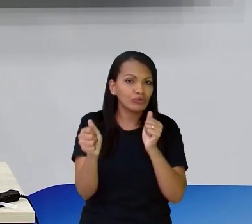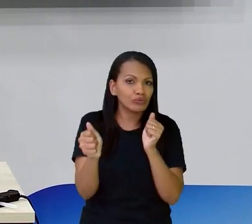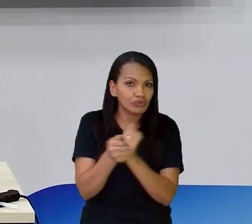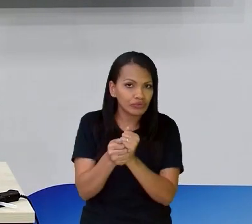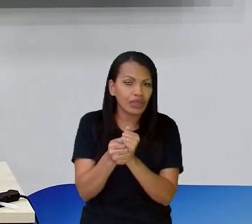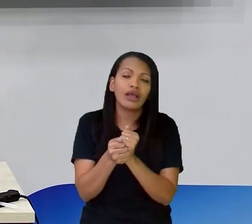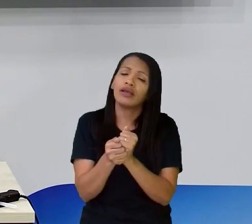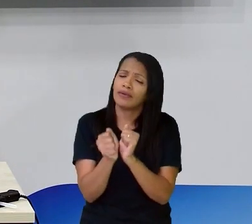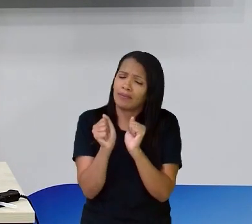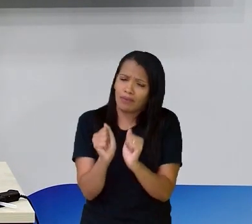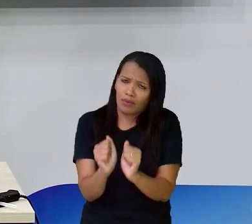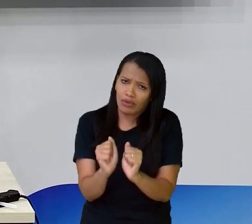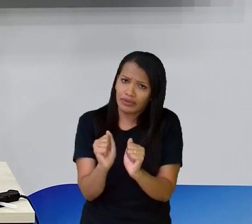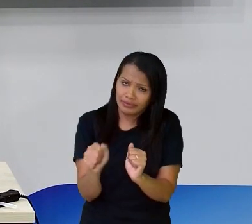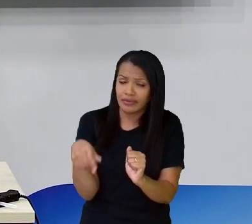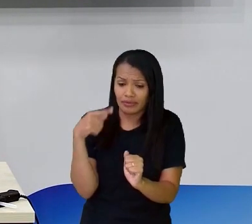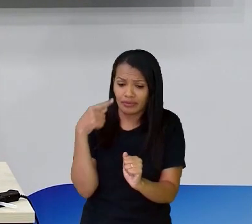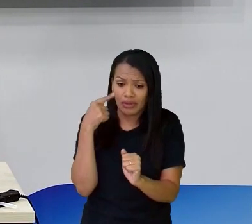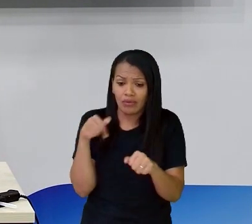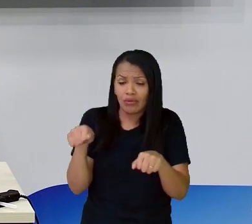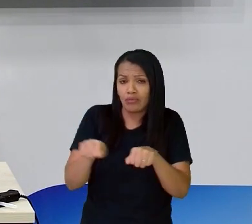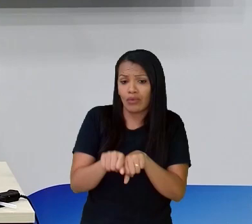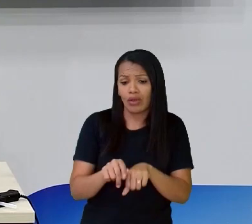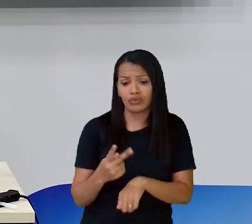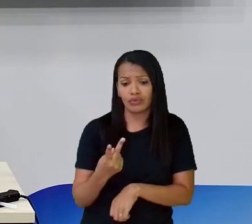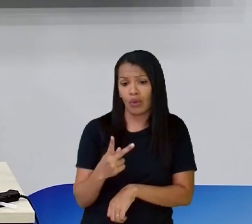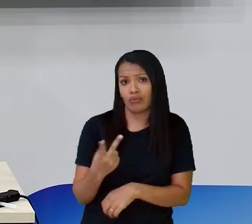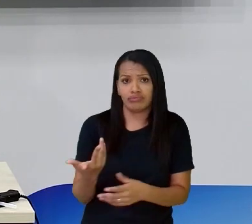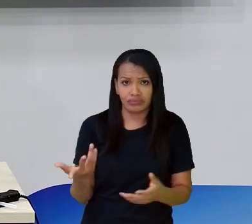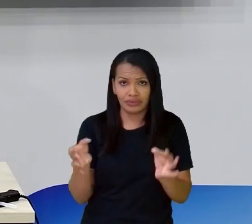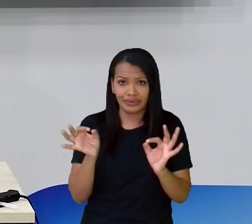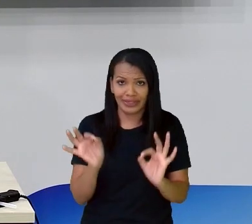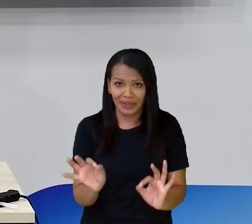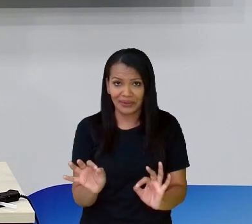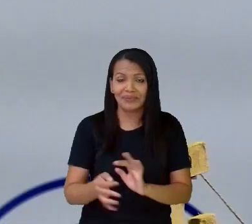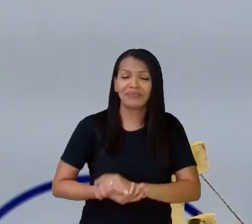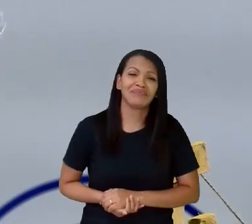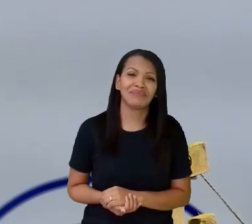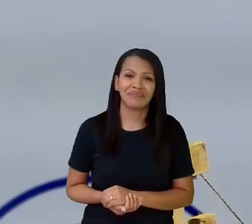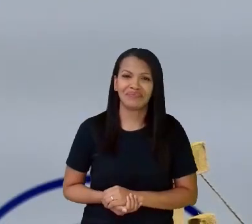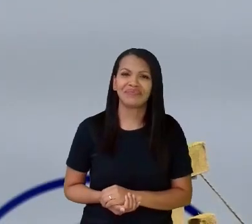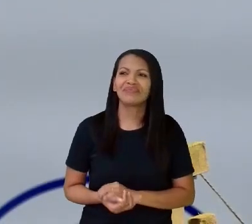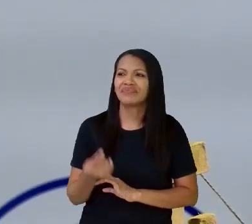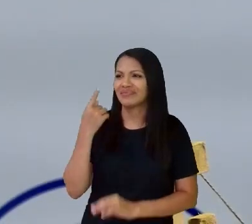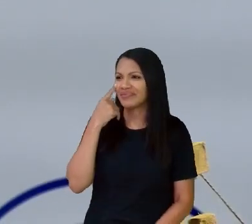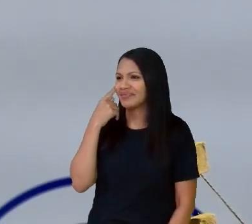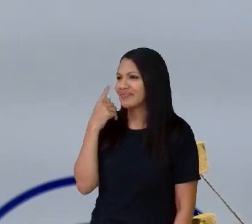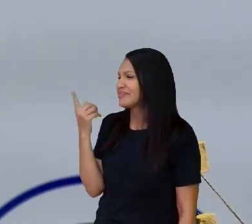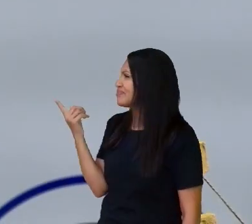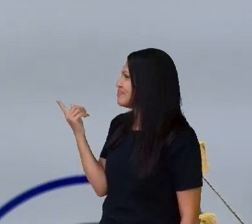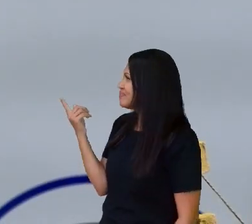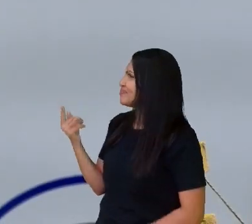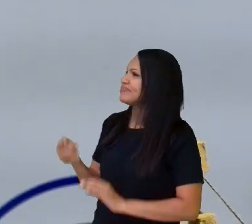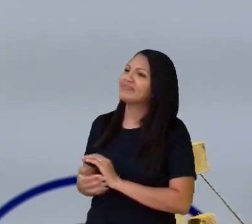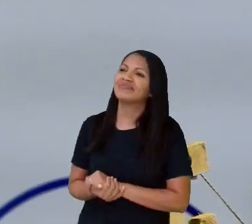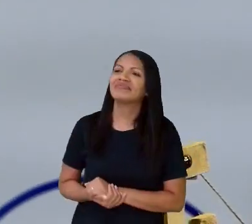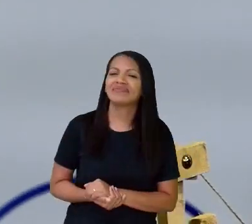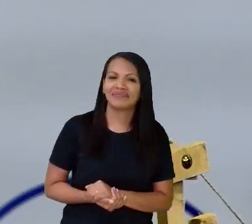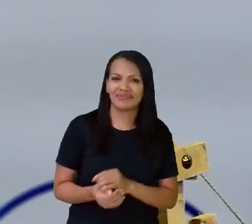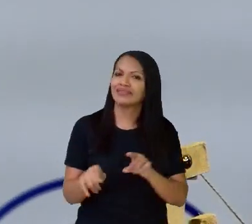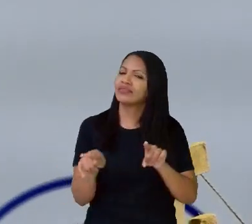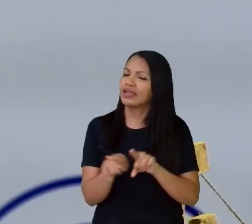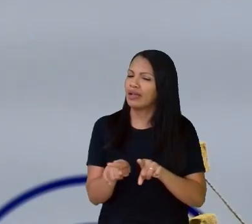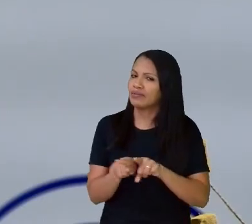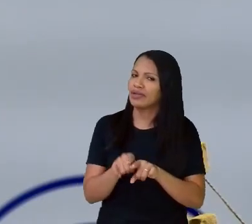Pra que você forme Um par de sinos Tá? E aqui em cima Eu amarrei uma fita De cetim